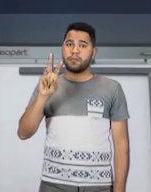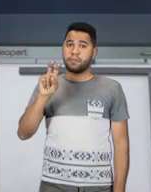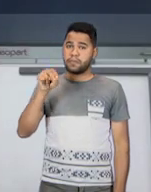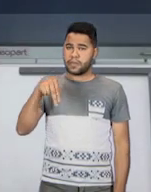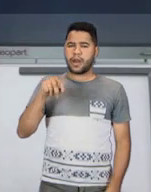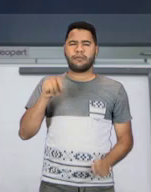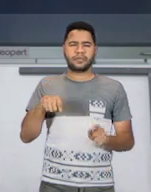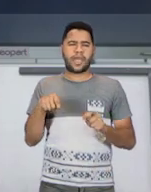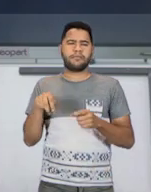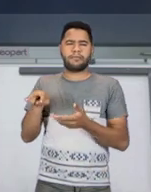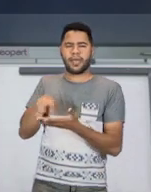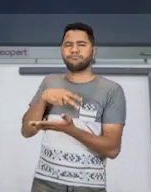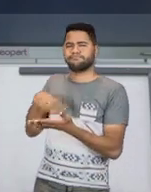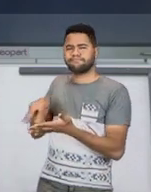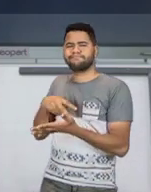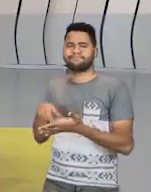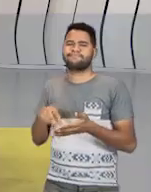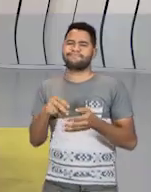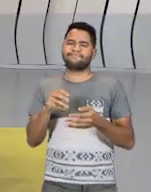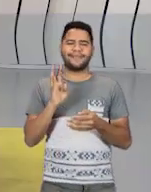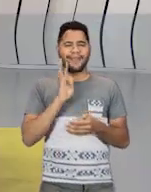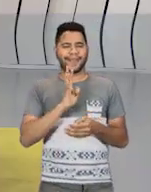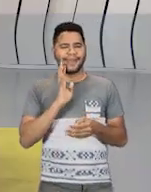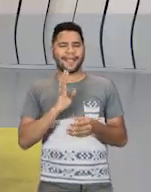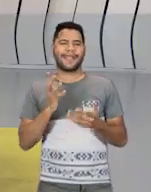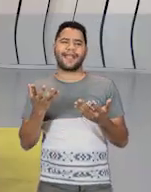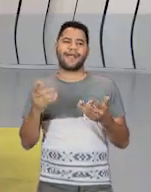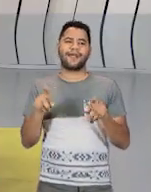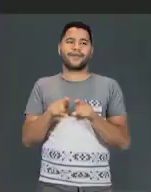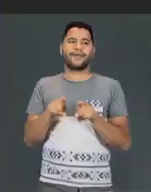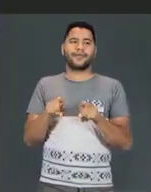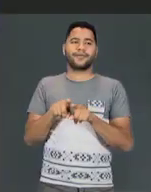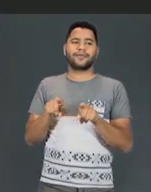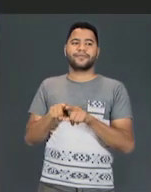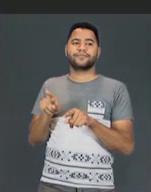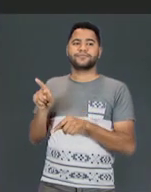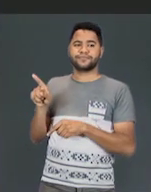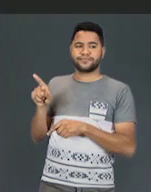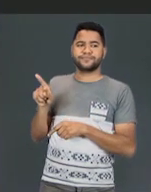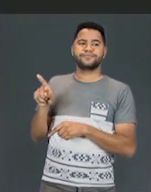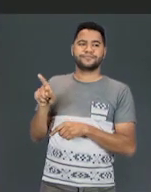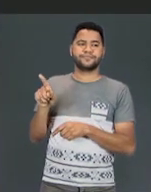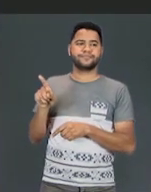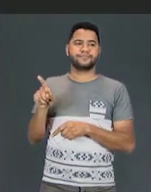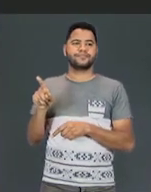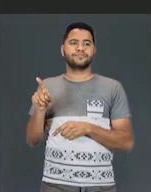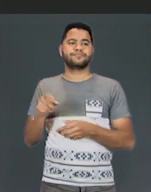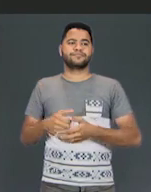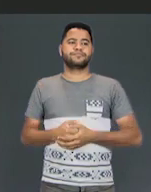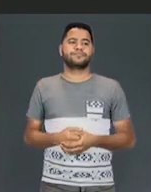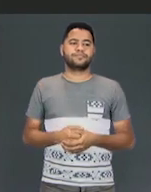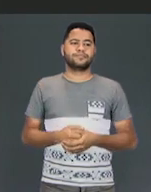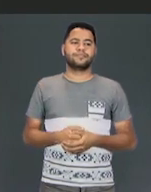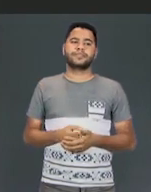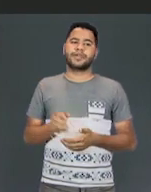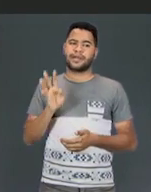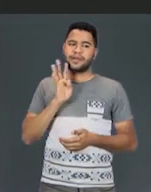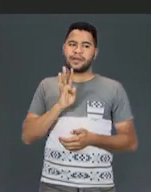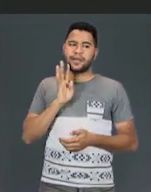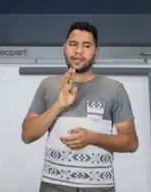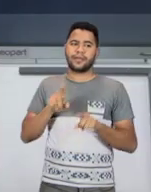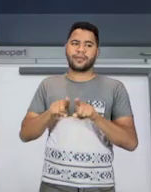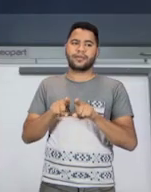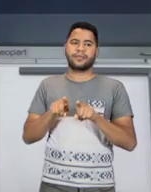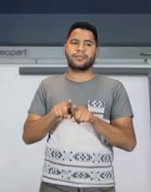Dá para dançar. É muito divertido. O Liu, Jimmy Reed, também. Super legal a